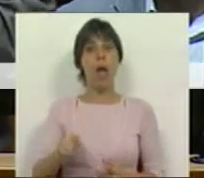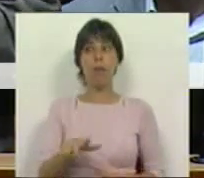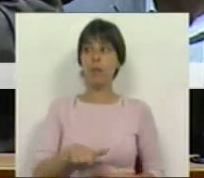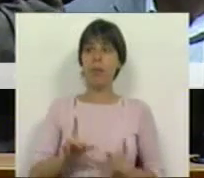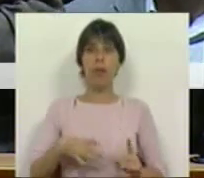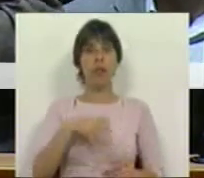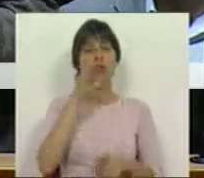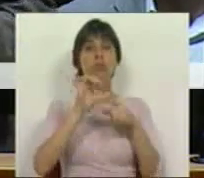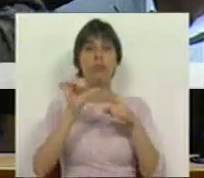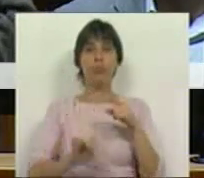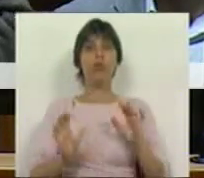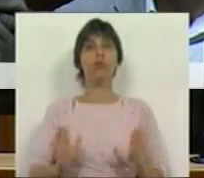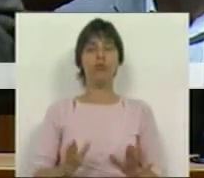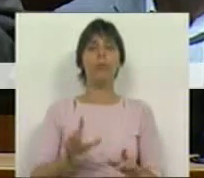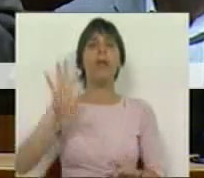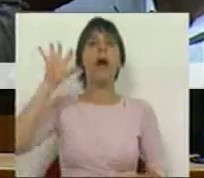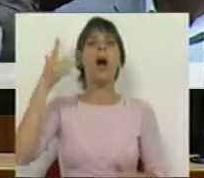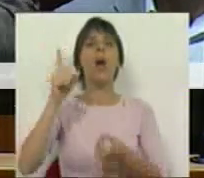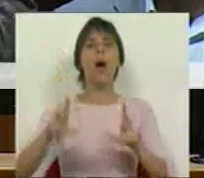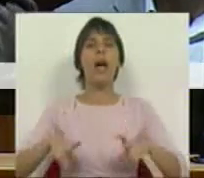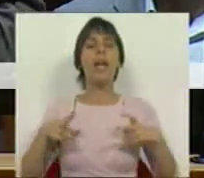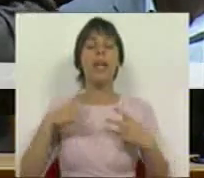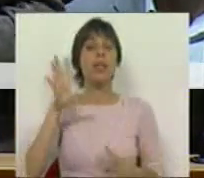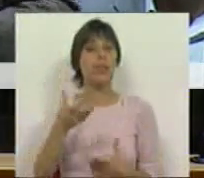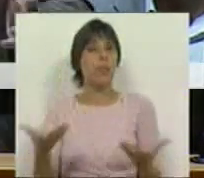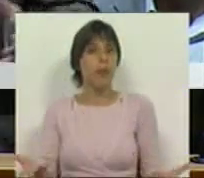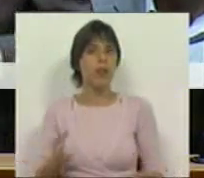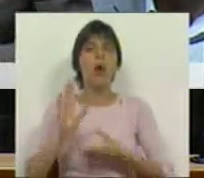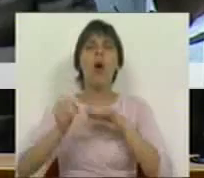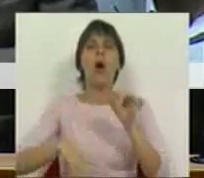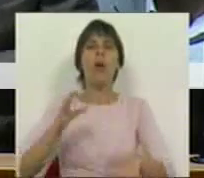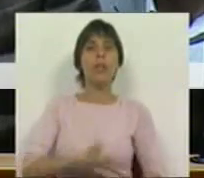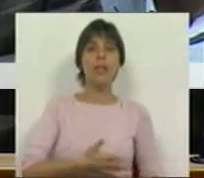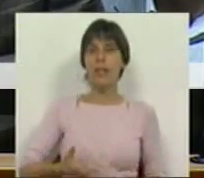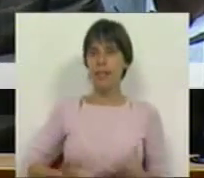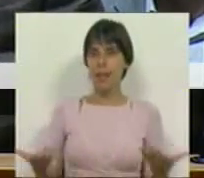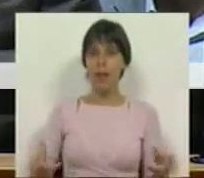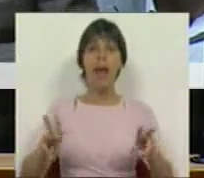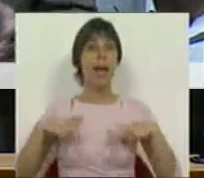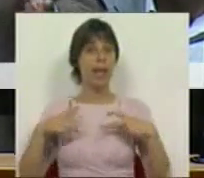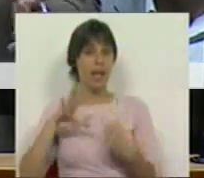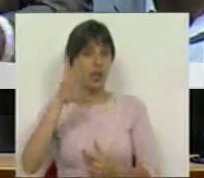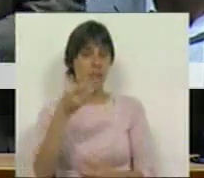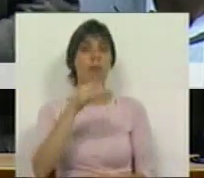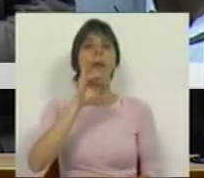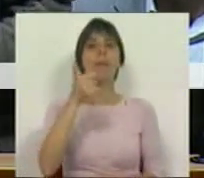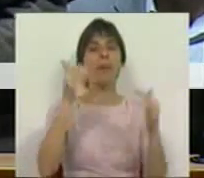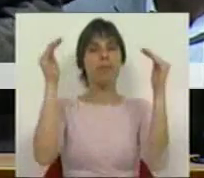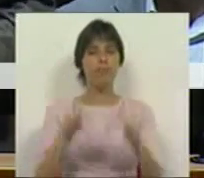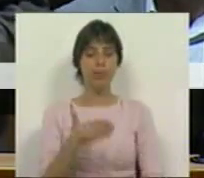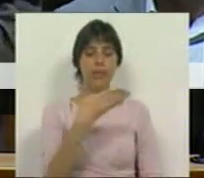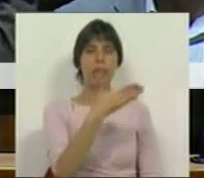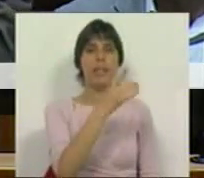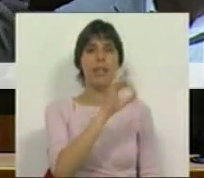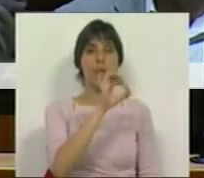que eu acabei de descrever. E, entretanto, o que é que aconteceu à riqueza do país e o que é que aconteceu ao desemprego? A riqueza do país, o PIB, baixou de